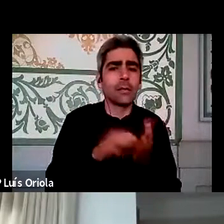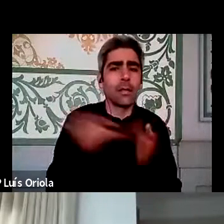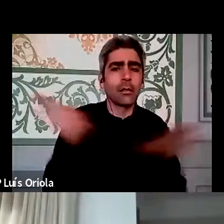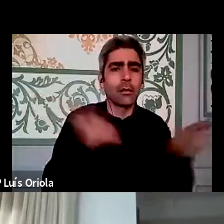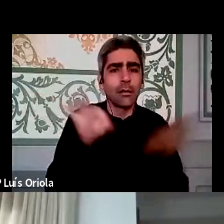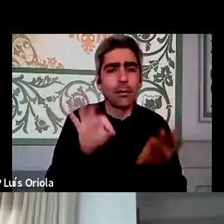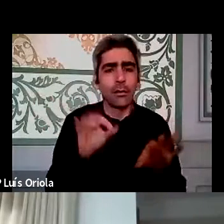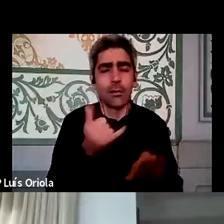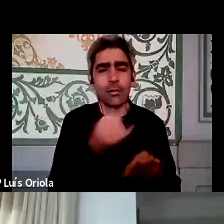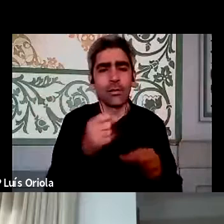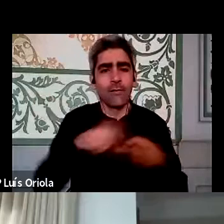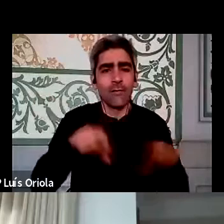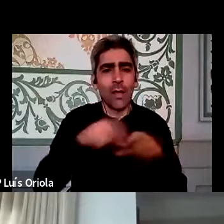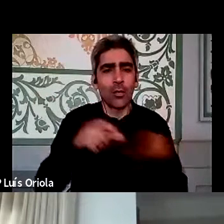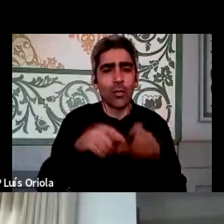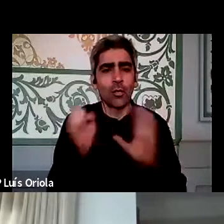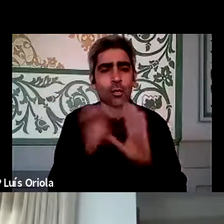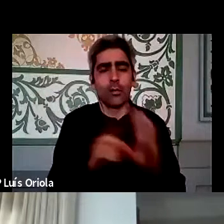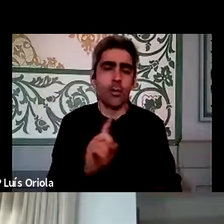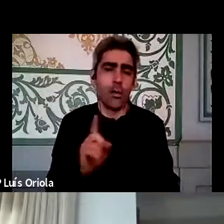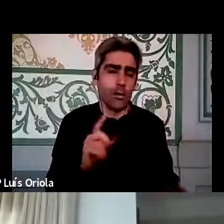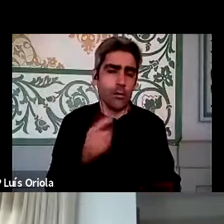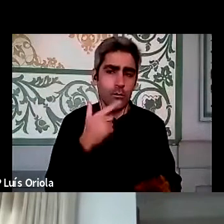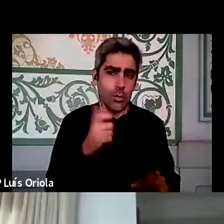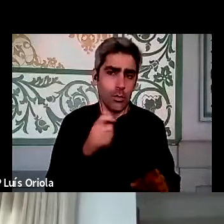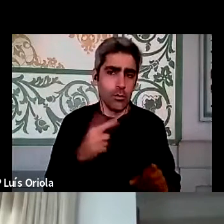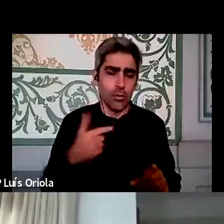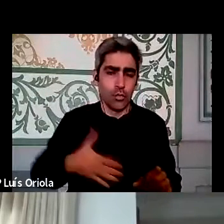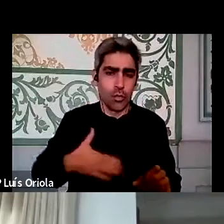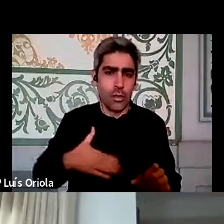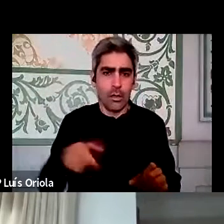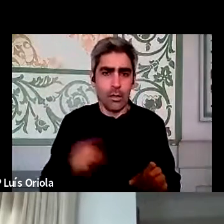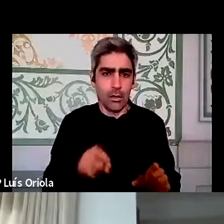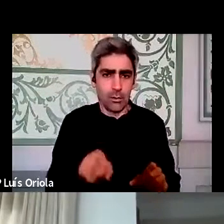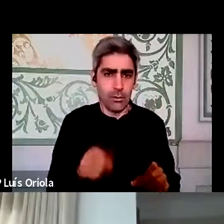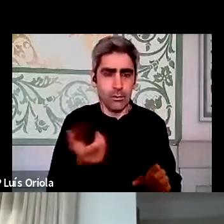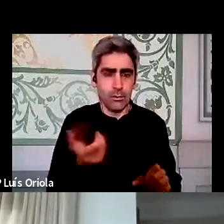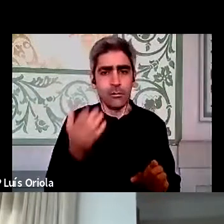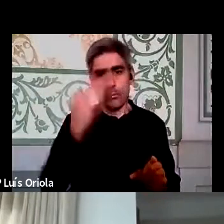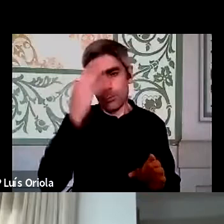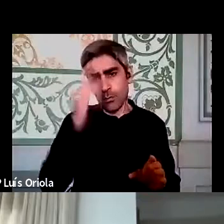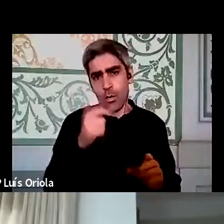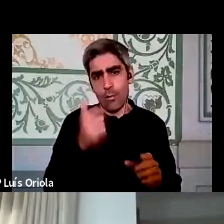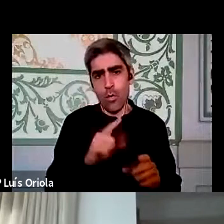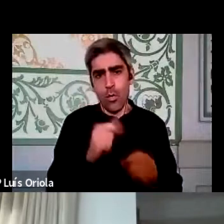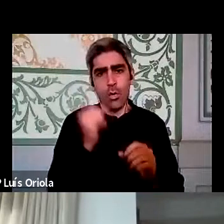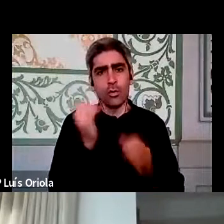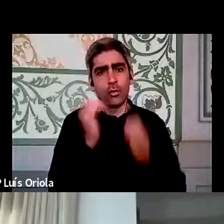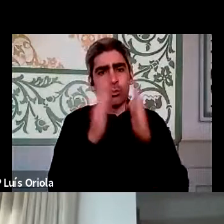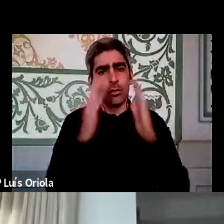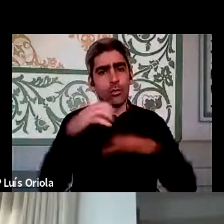lança aí 200 faturas no sistema. Não, obviamente não é isso que nós queremos, não é isso que eu acho que é saudável para as organizações,